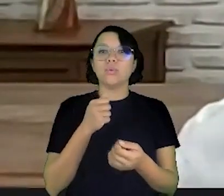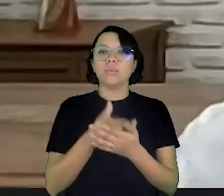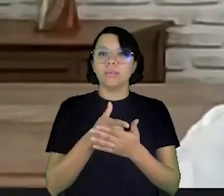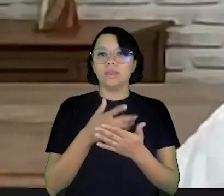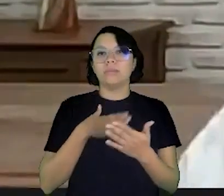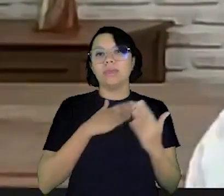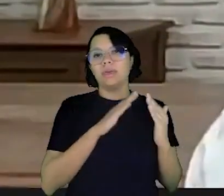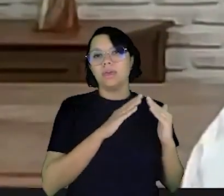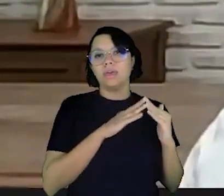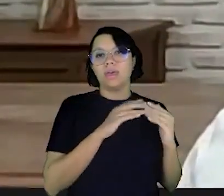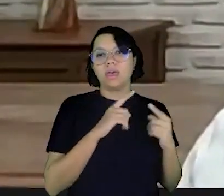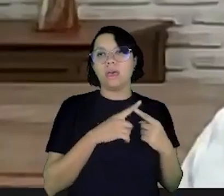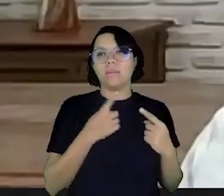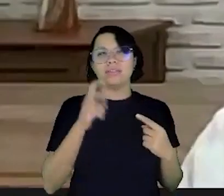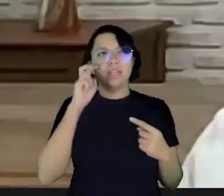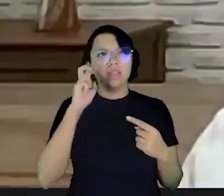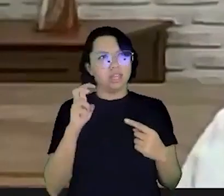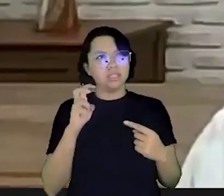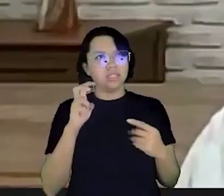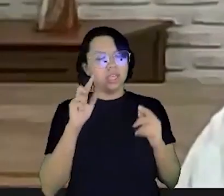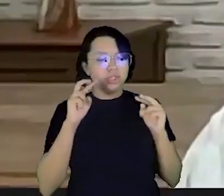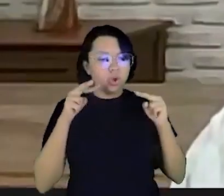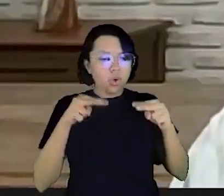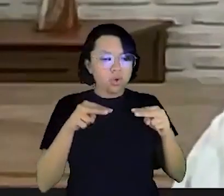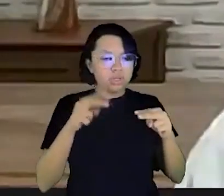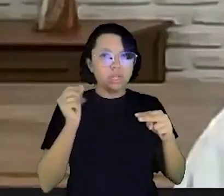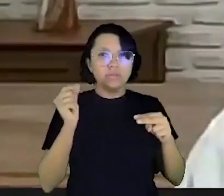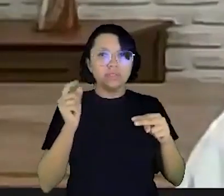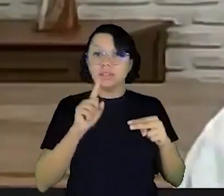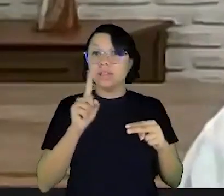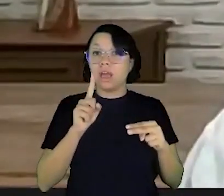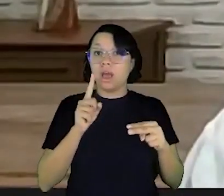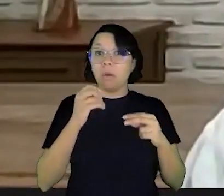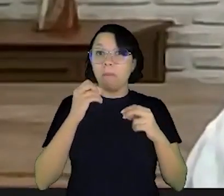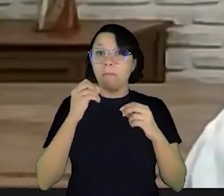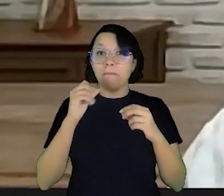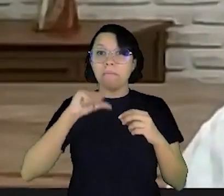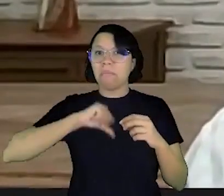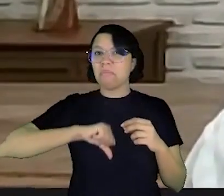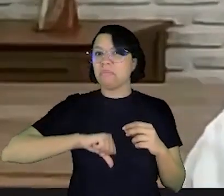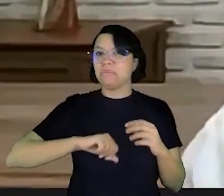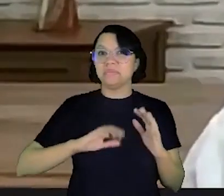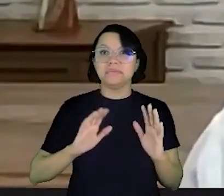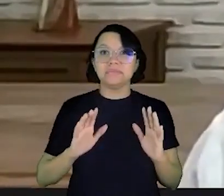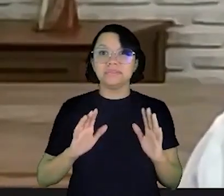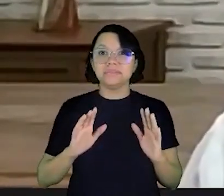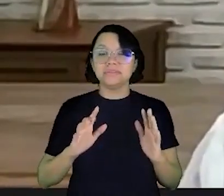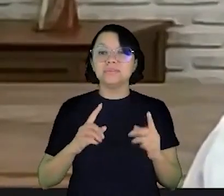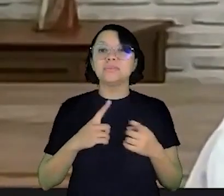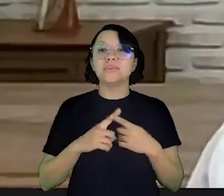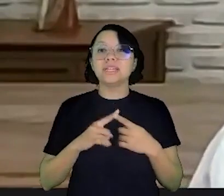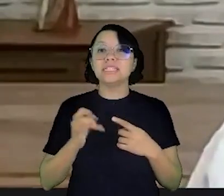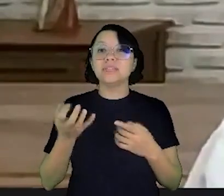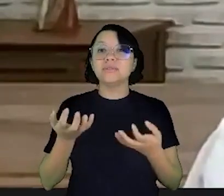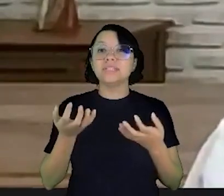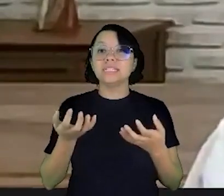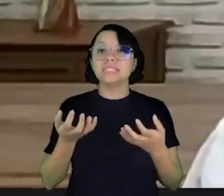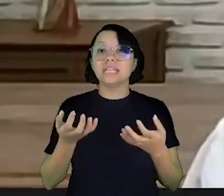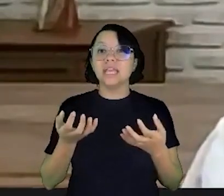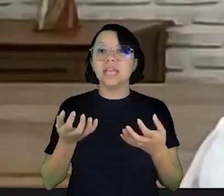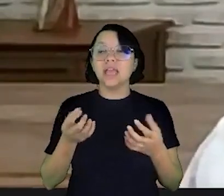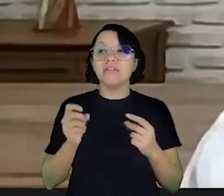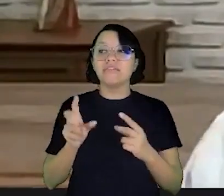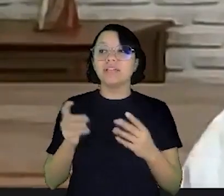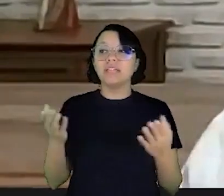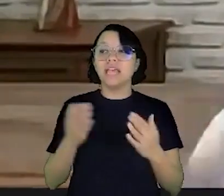empreguei no meu imóvel você vai dizer João isso é inteligente do ponto de vista financeiro não é péssimo é péssimo porque se